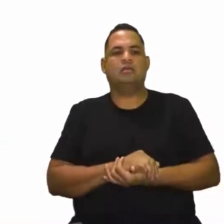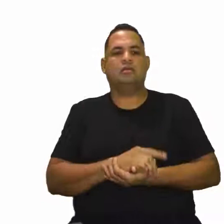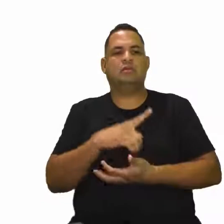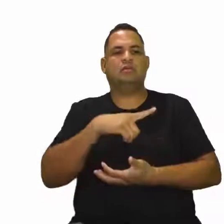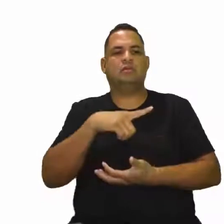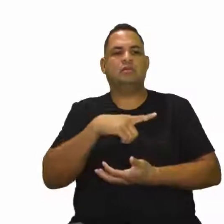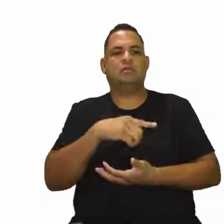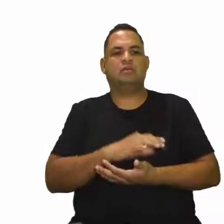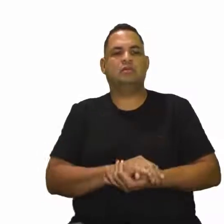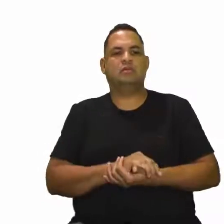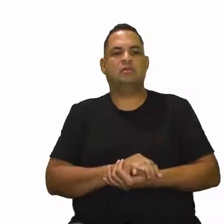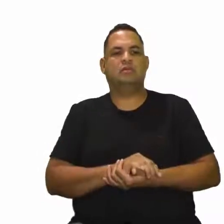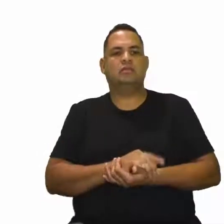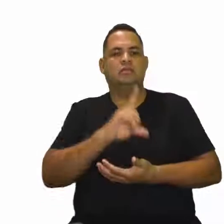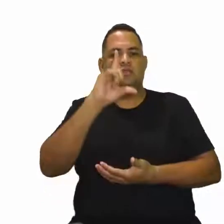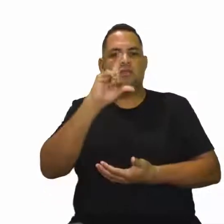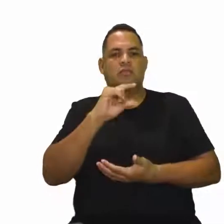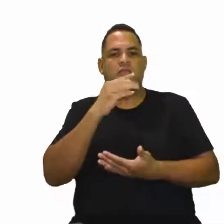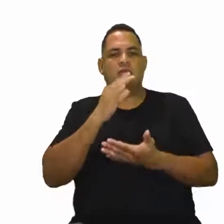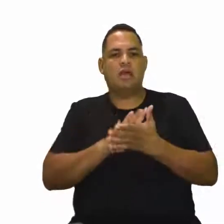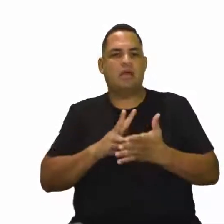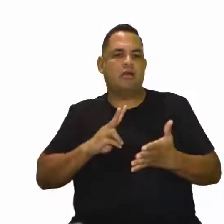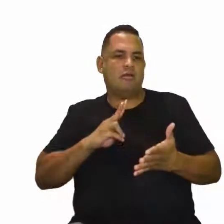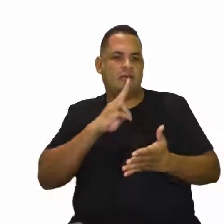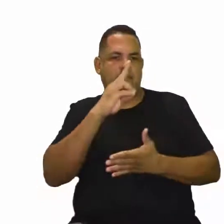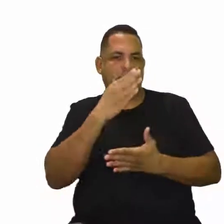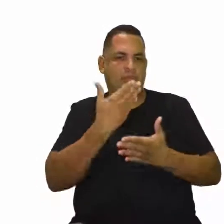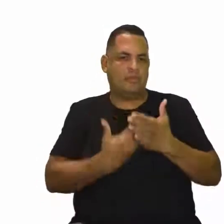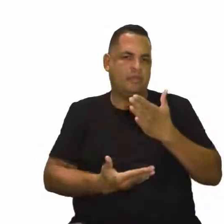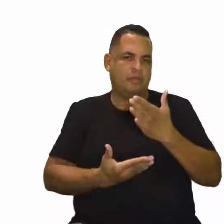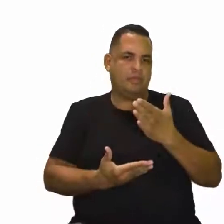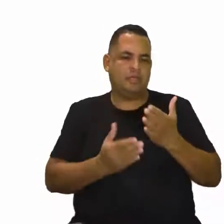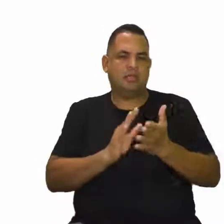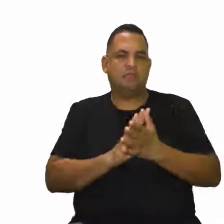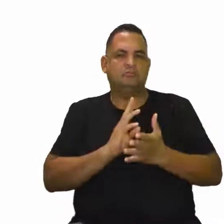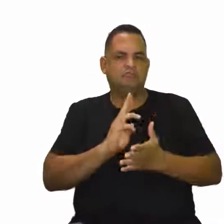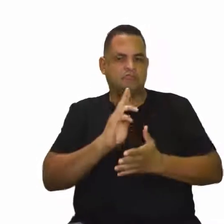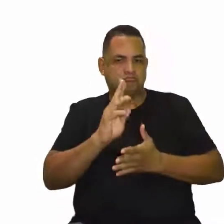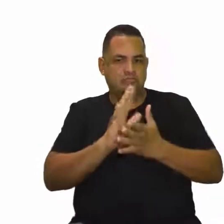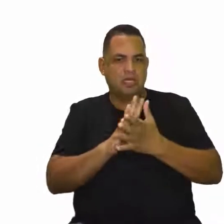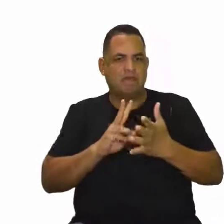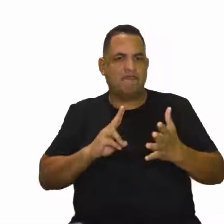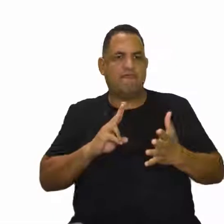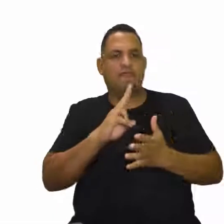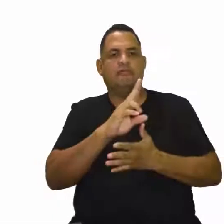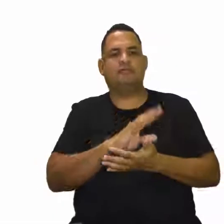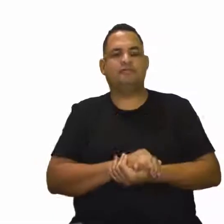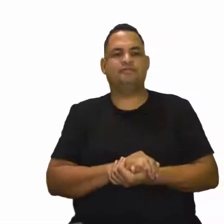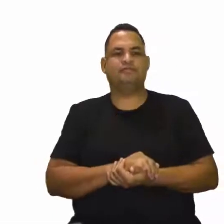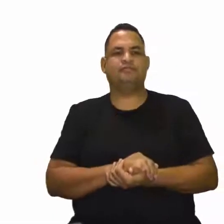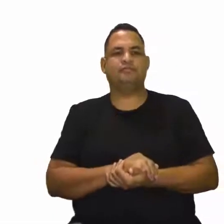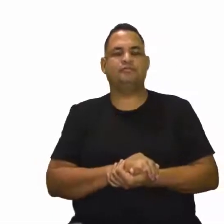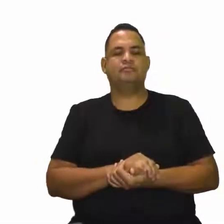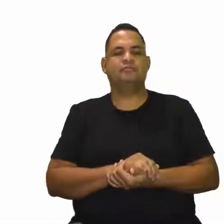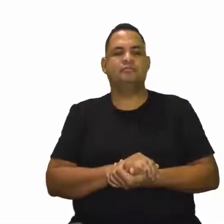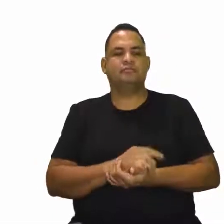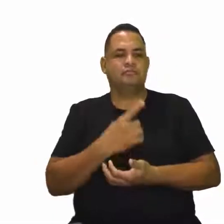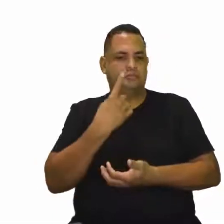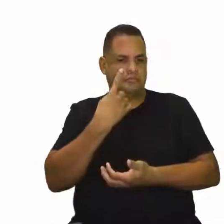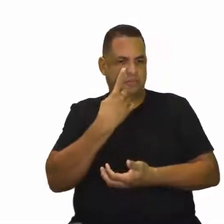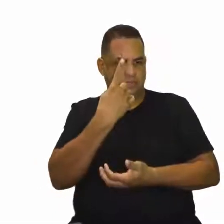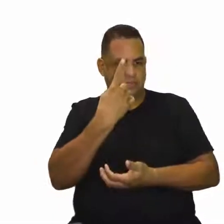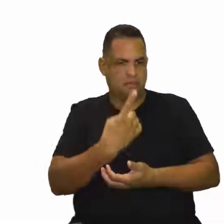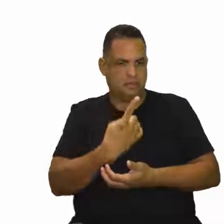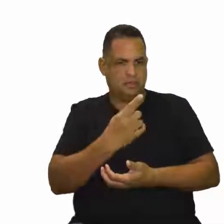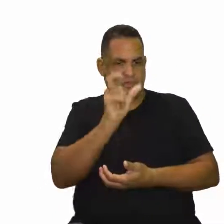tem essa redução aí da força, né? Tem essa perda generalizada e progressiva da força, né? Observe aqui o nosso